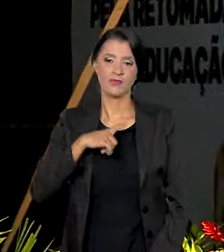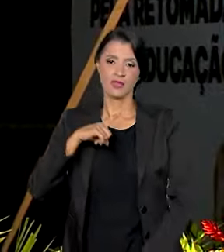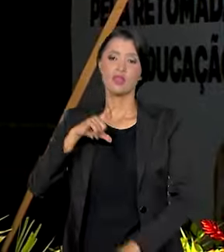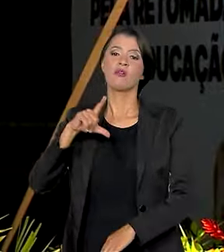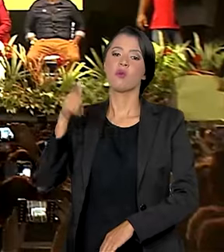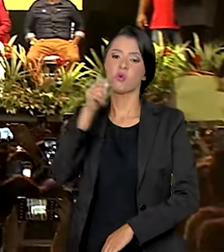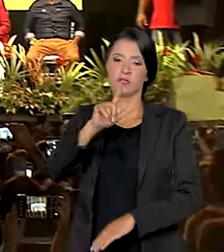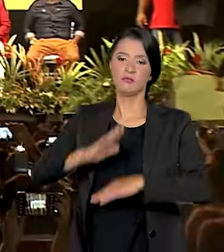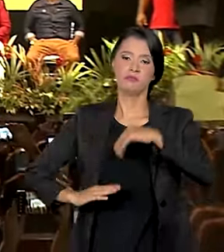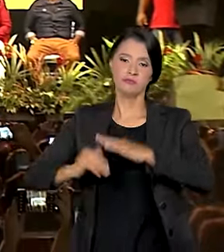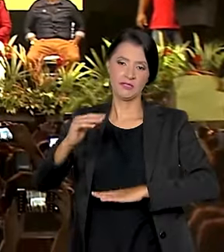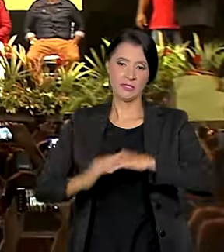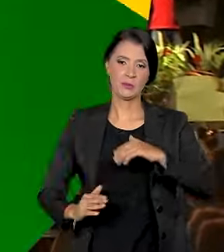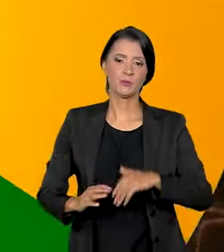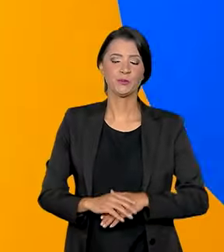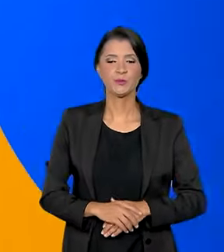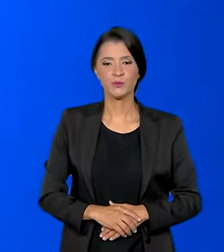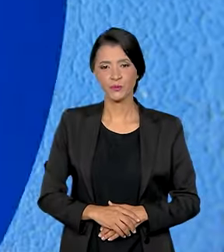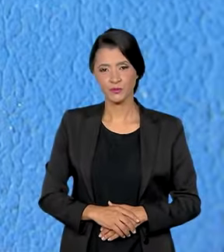filho ter uma profissão.